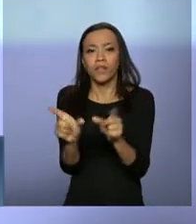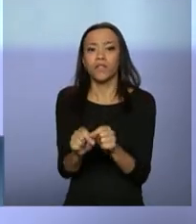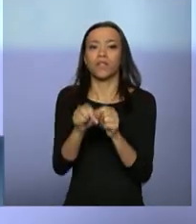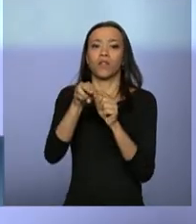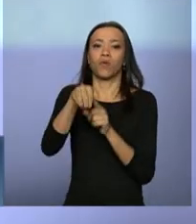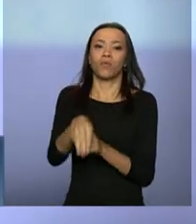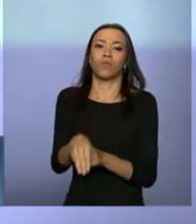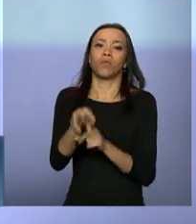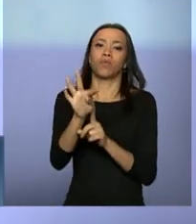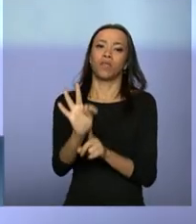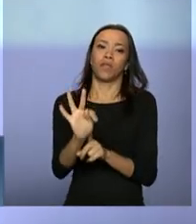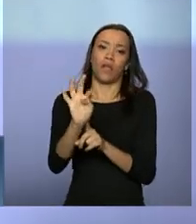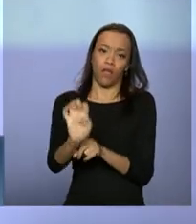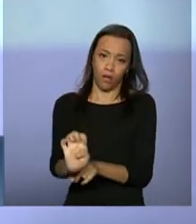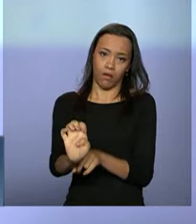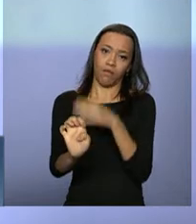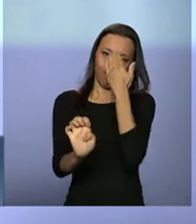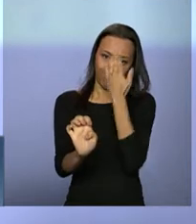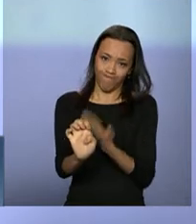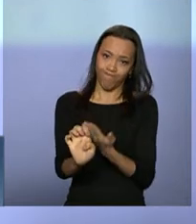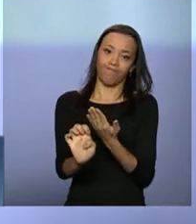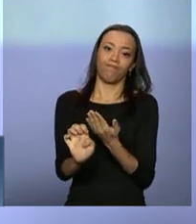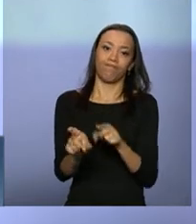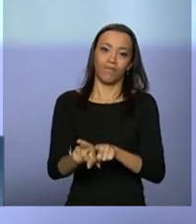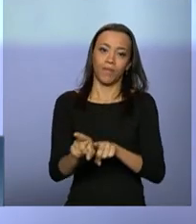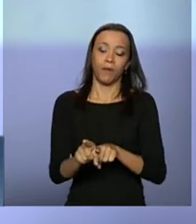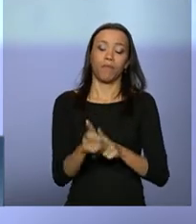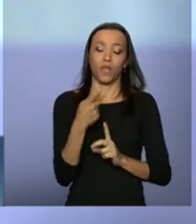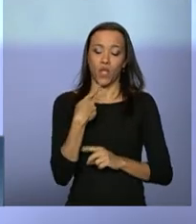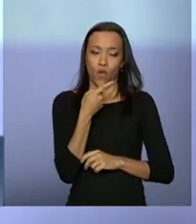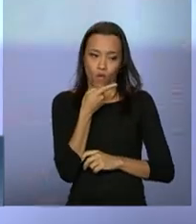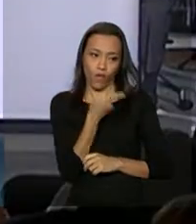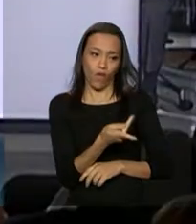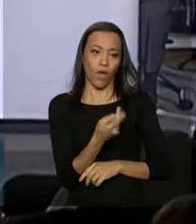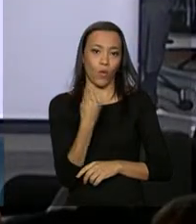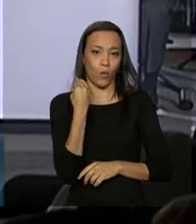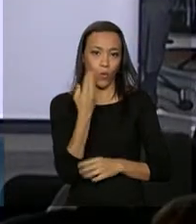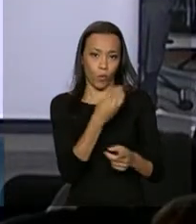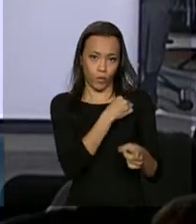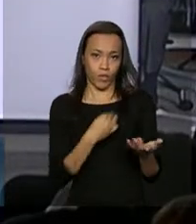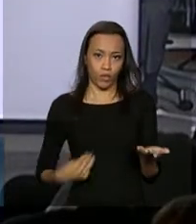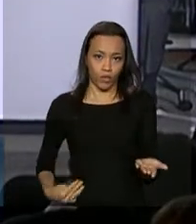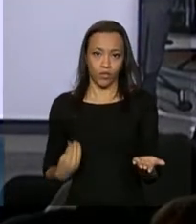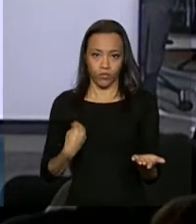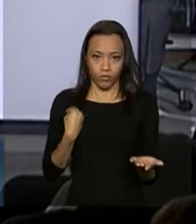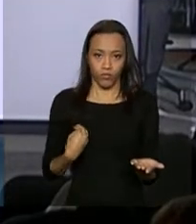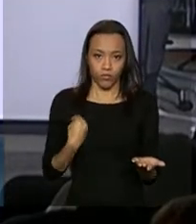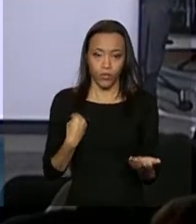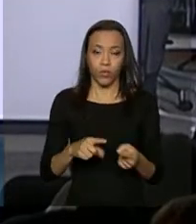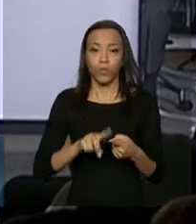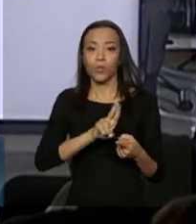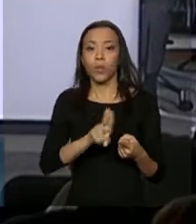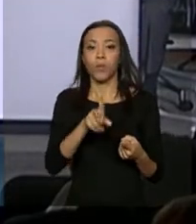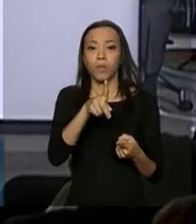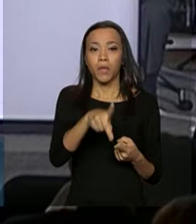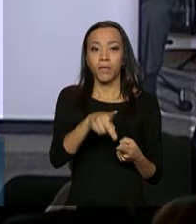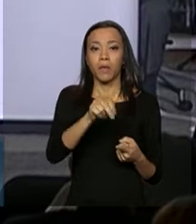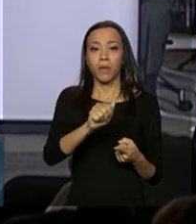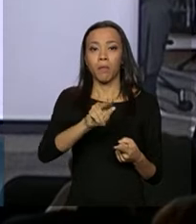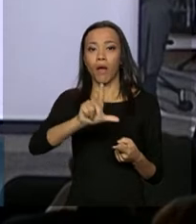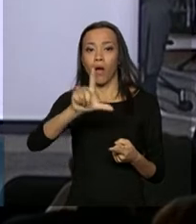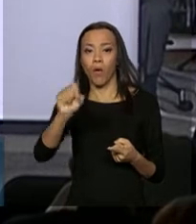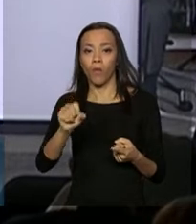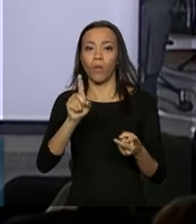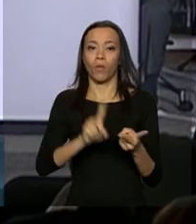e faço isso, ministro, se senhor me permite, nas pessoas de Paulo Sérgio e Alexandre Lira, porque